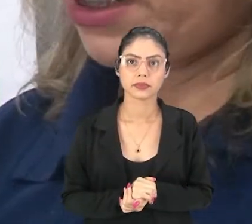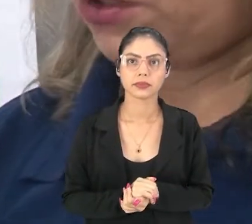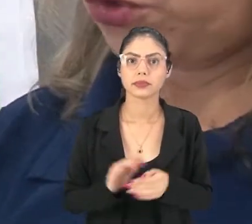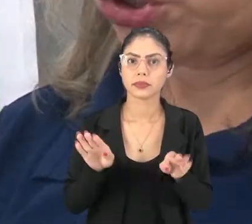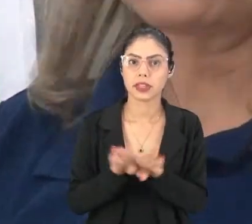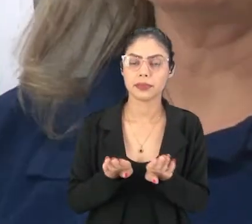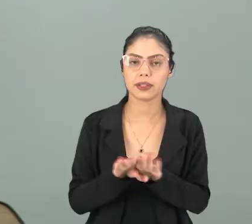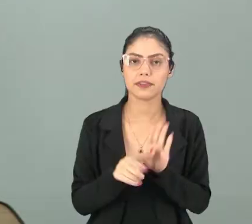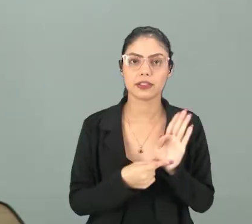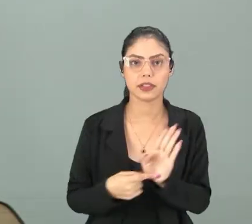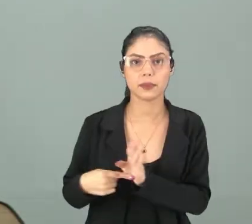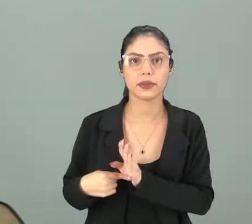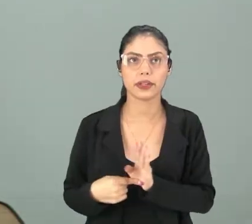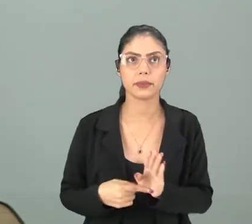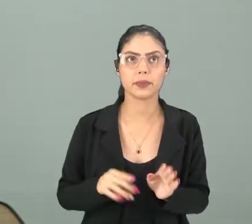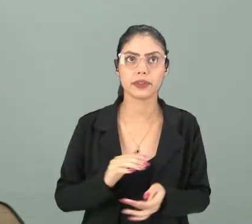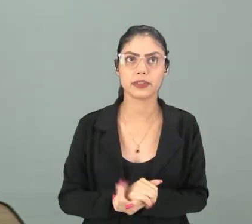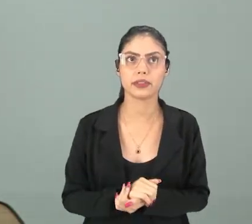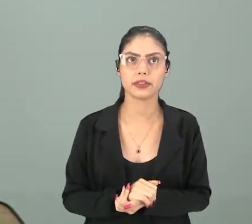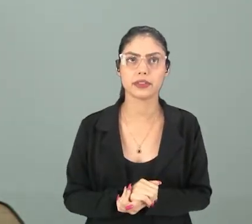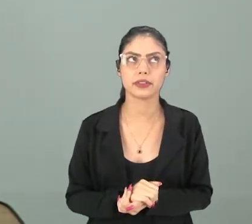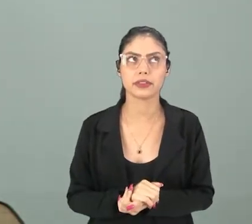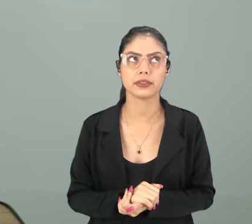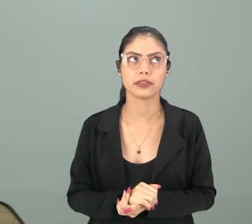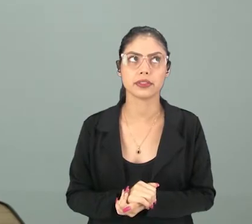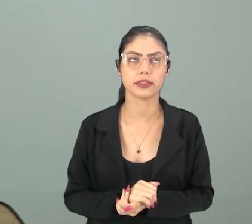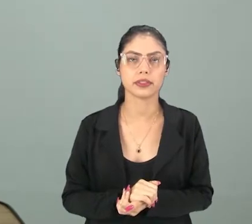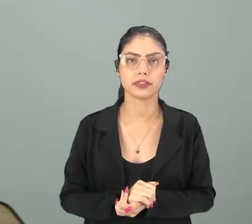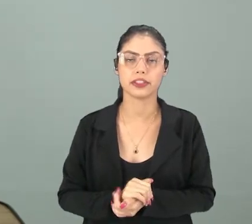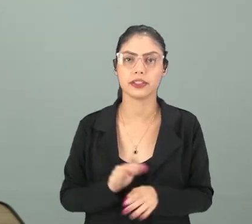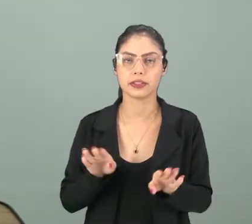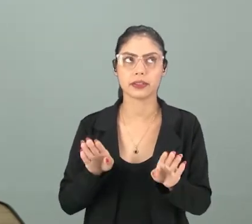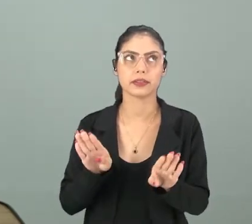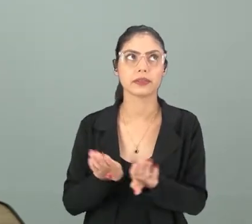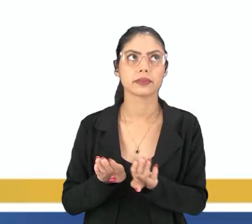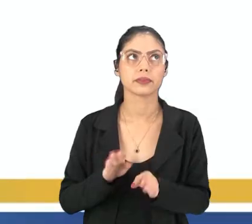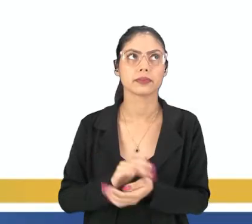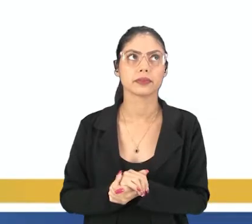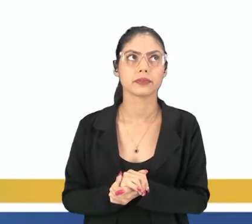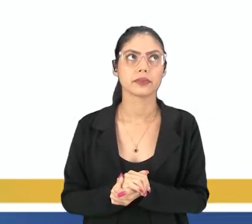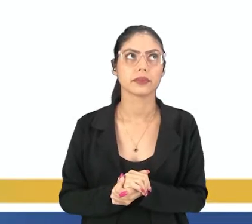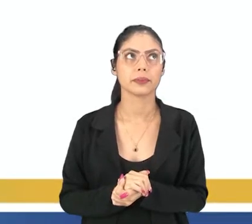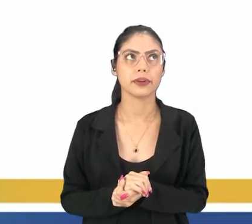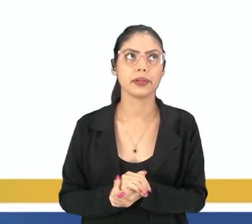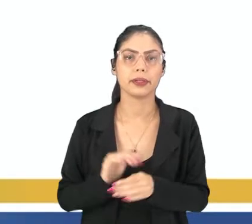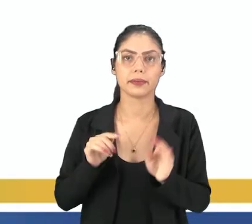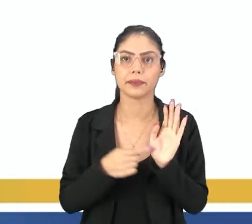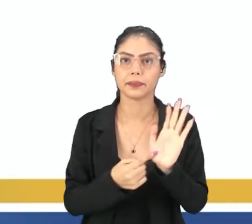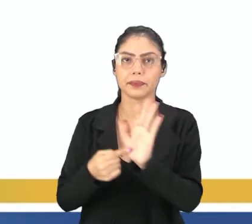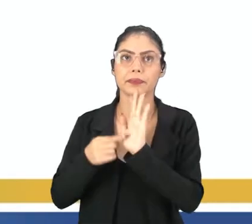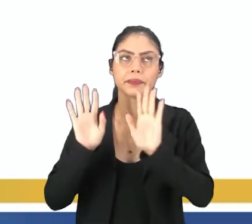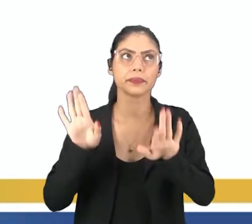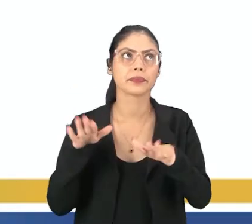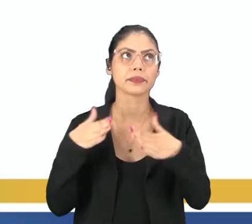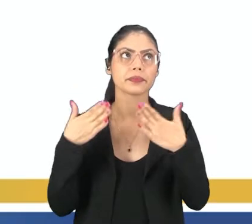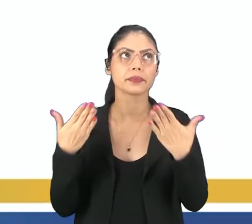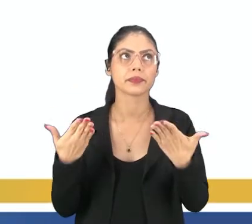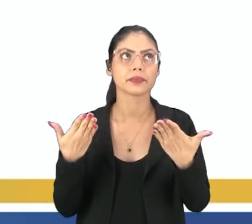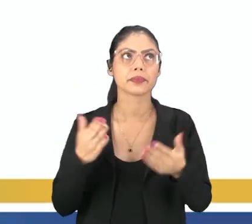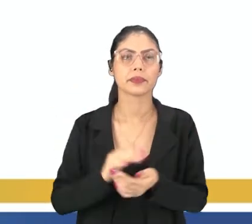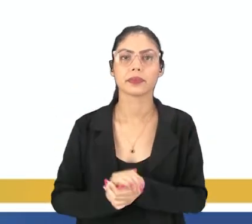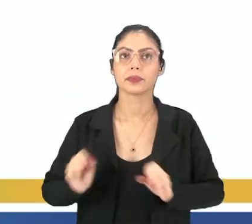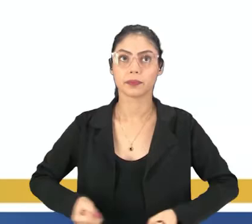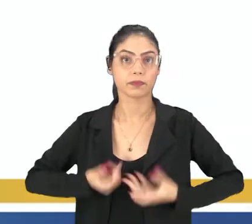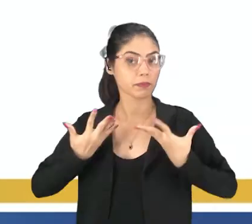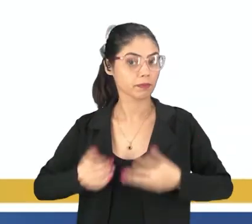Que também é o título do poema Uma outra alternativa Qual é o autor desse